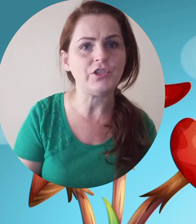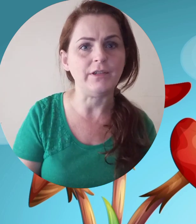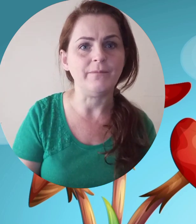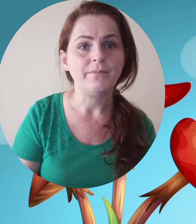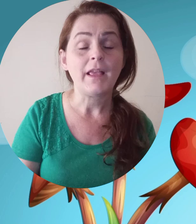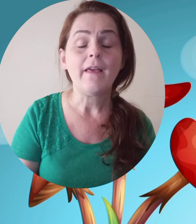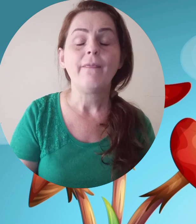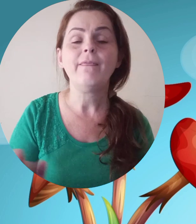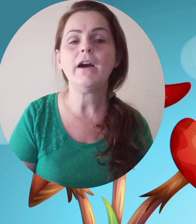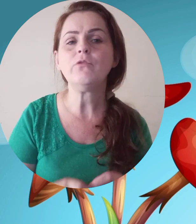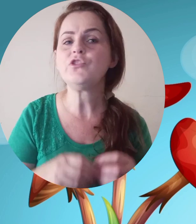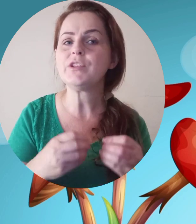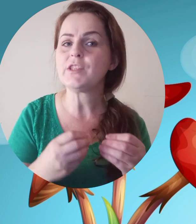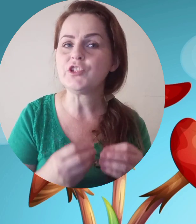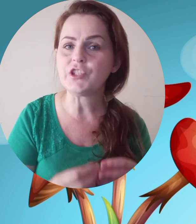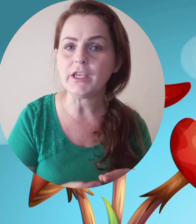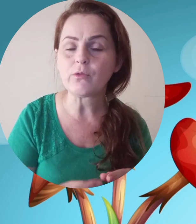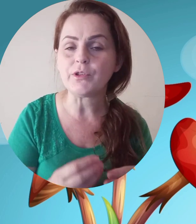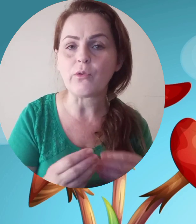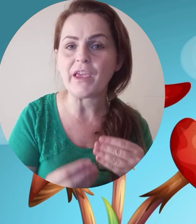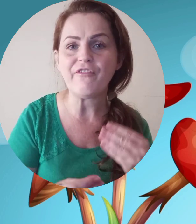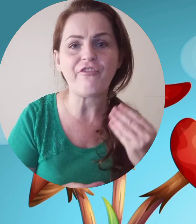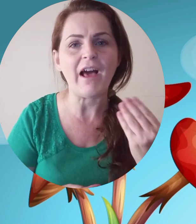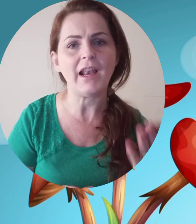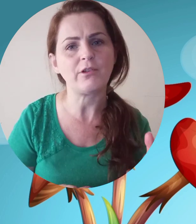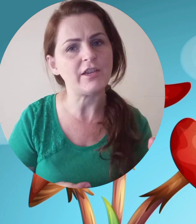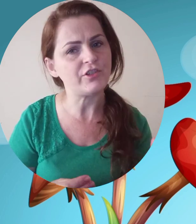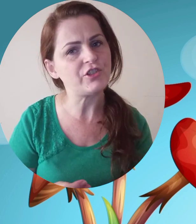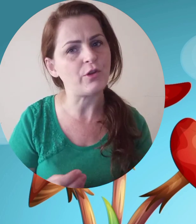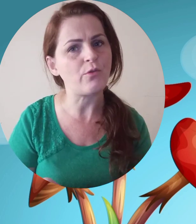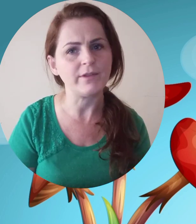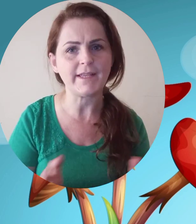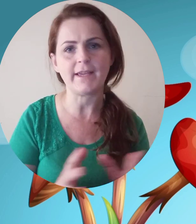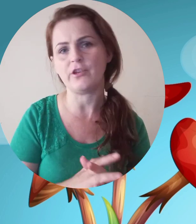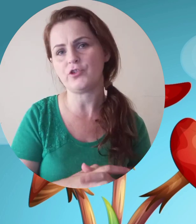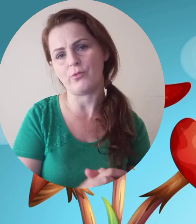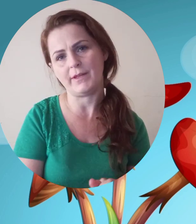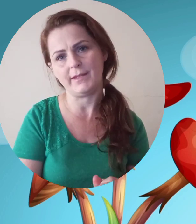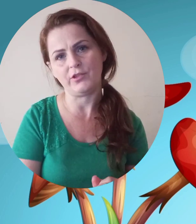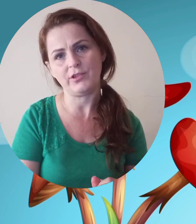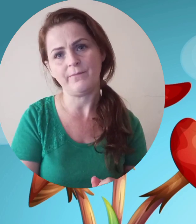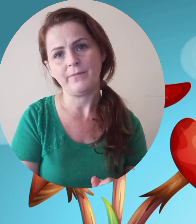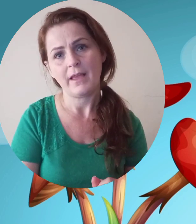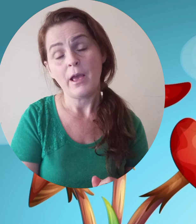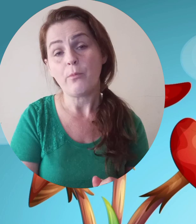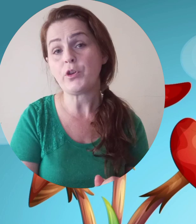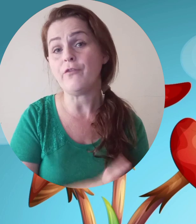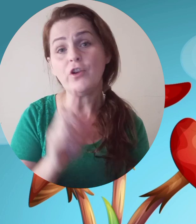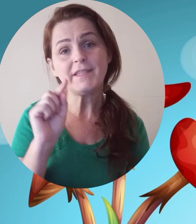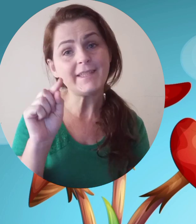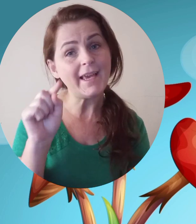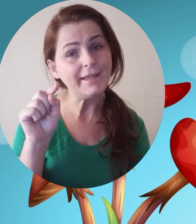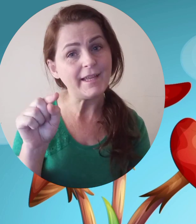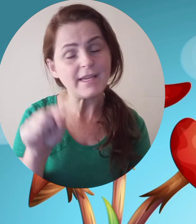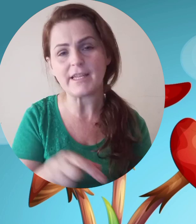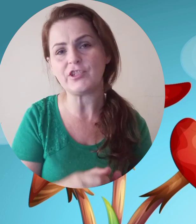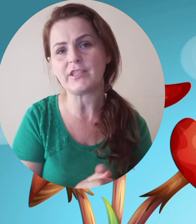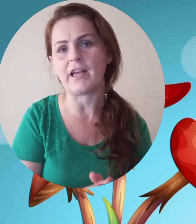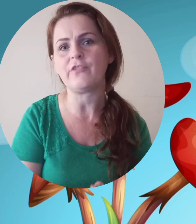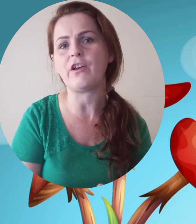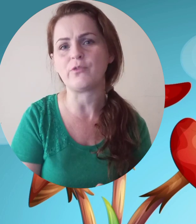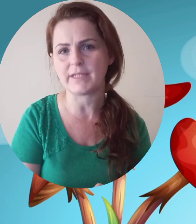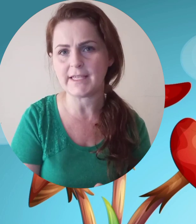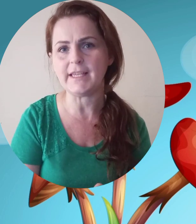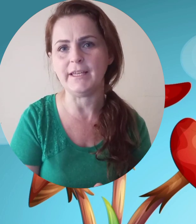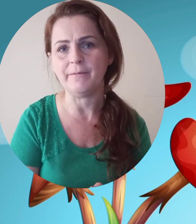frente. Não desistir quando alguém fala que a gente não consegue as coisas. Porque você que tem que